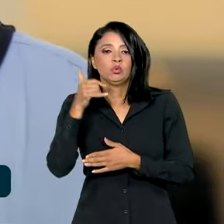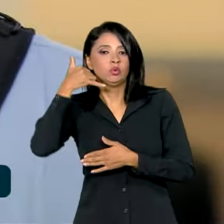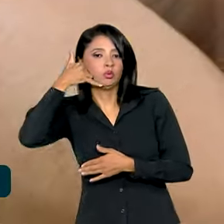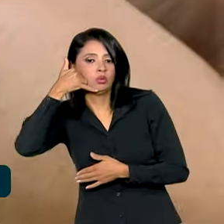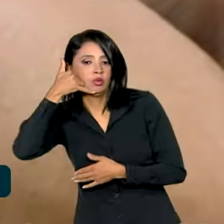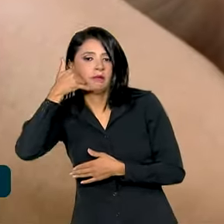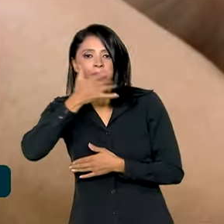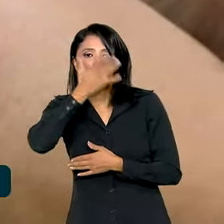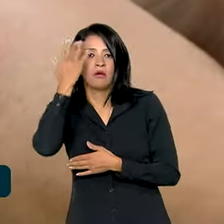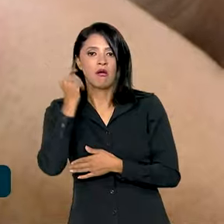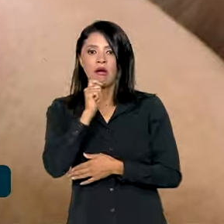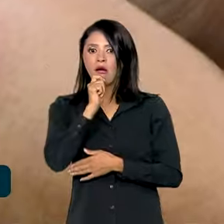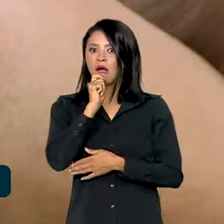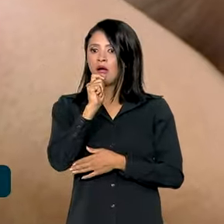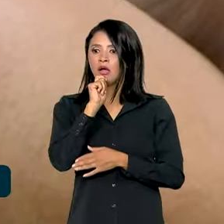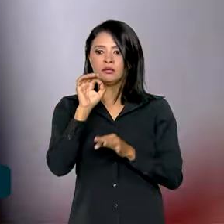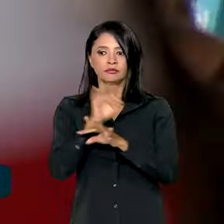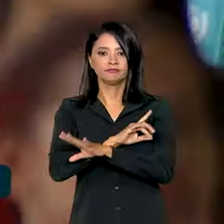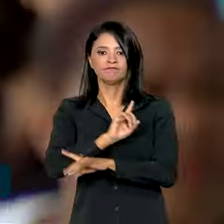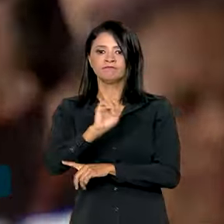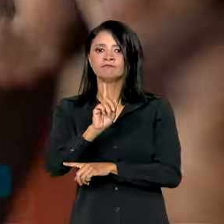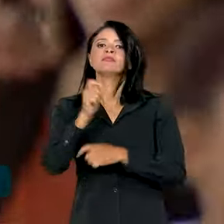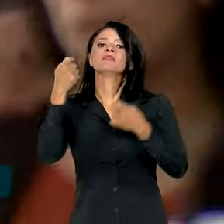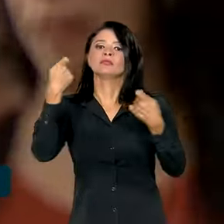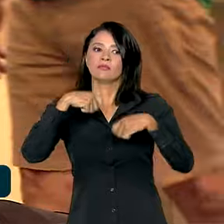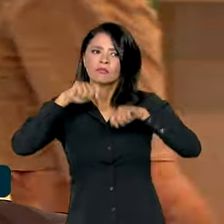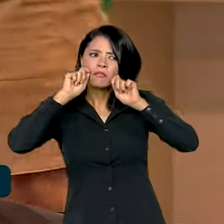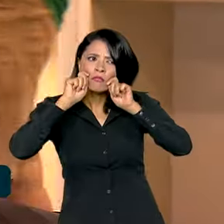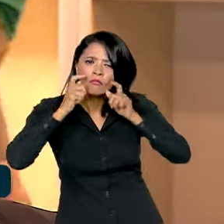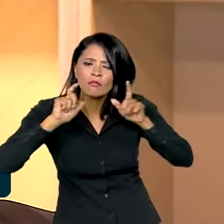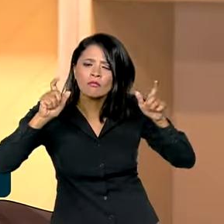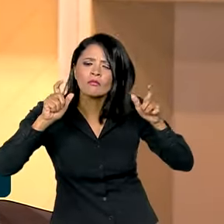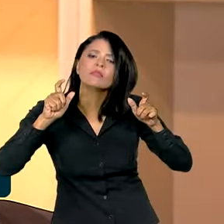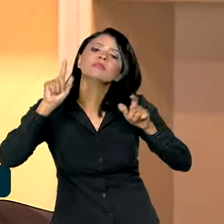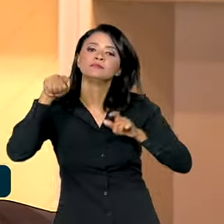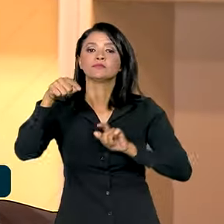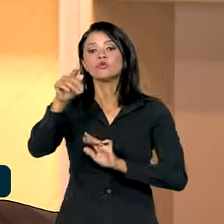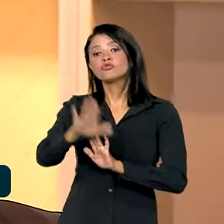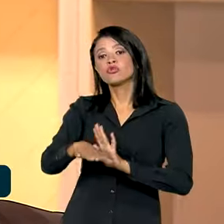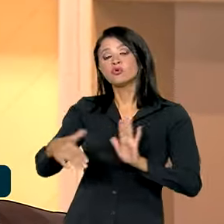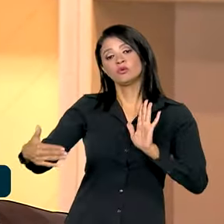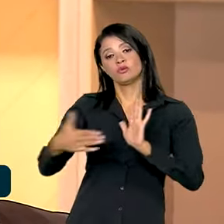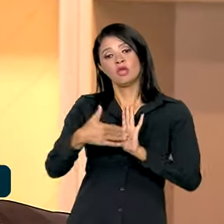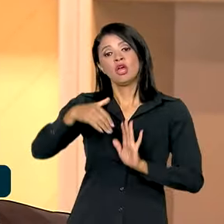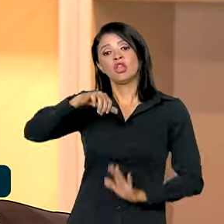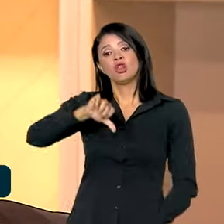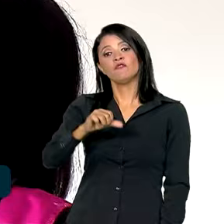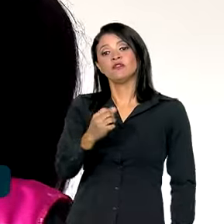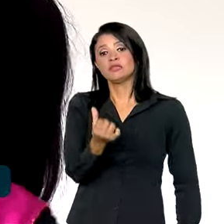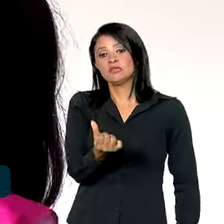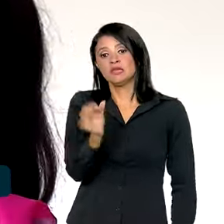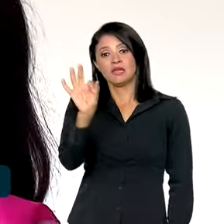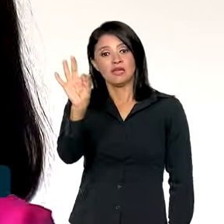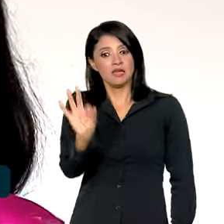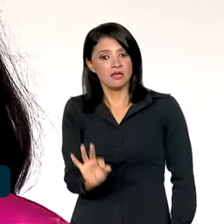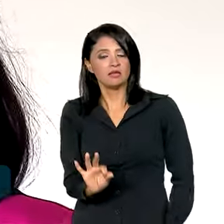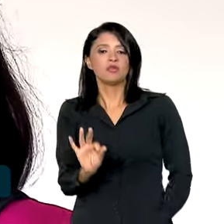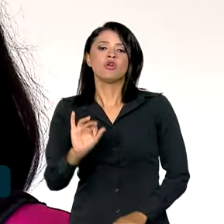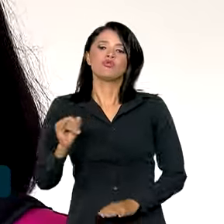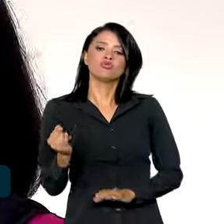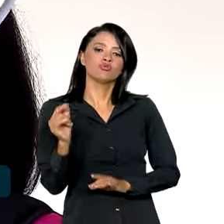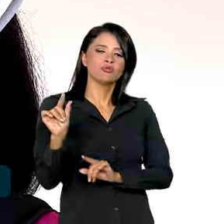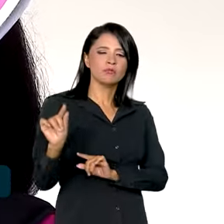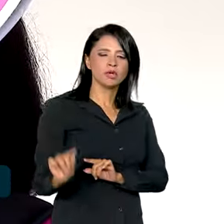Quem ainda não regularizou a situação precisa ficar atento. Os descontos chegam a 96%, com juros